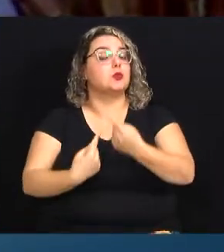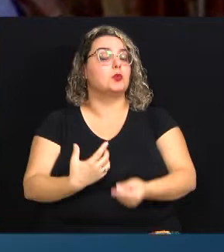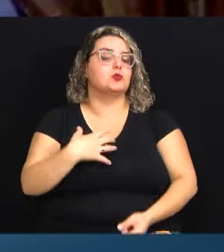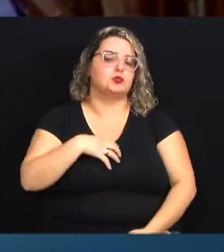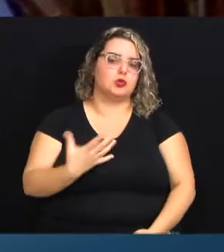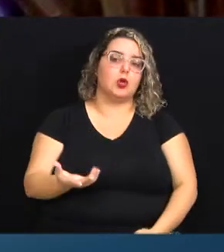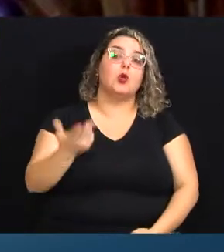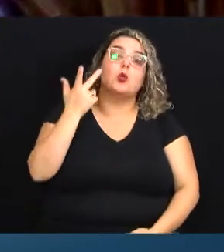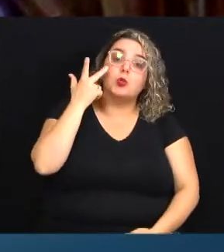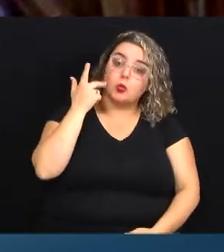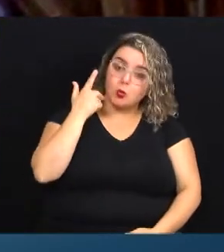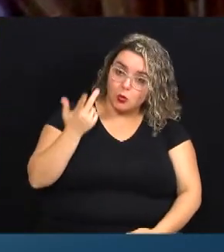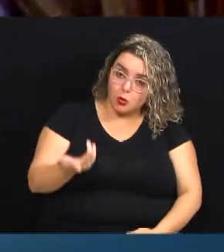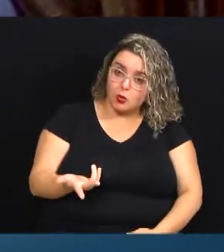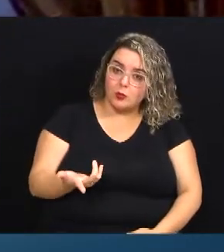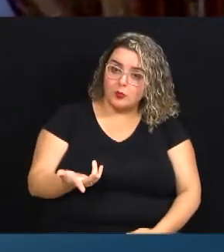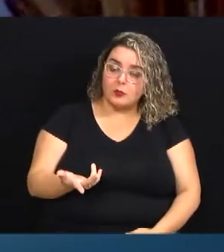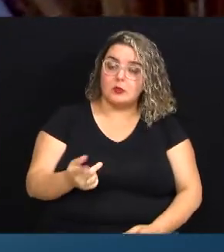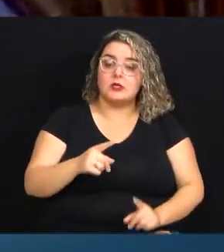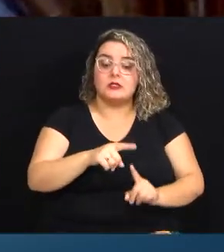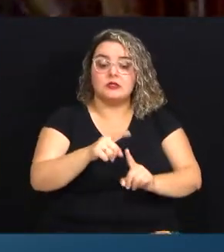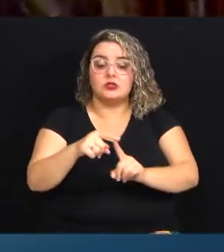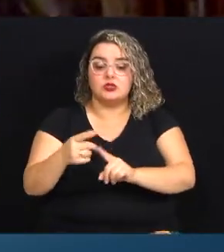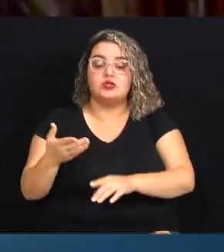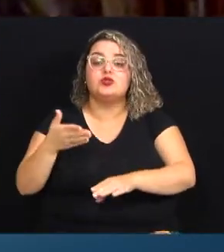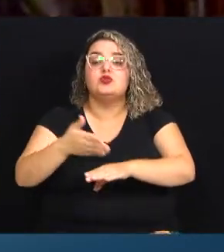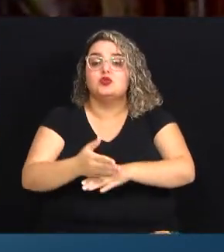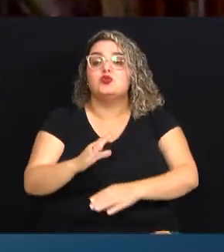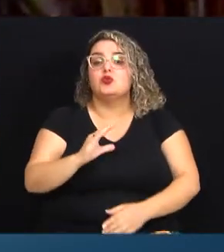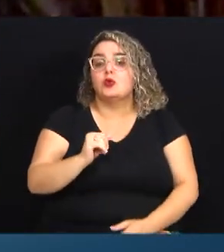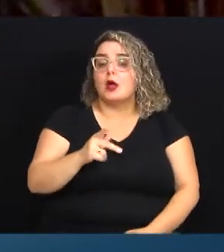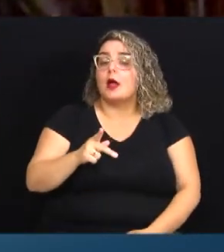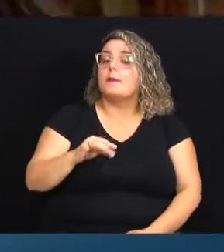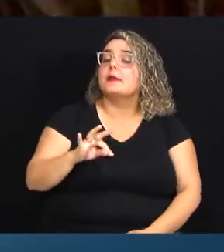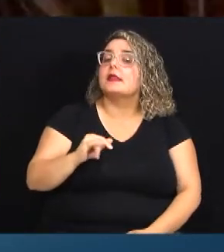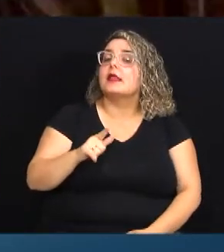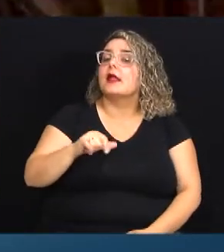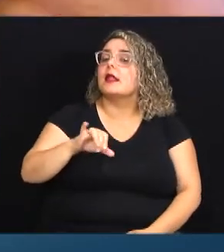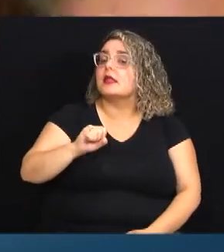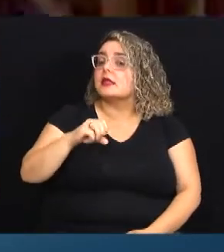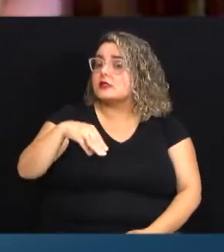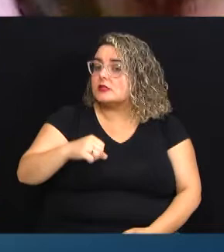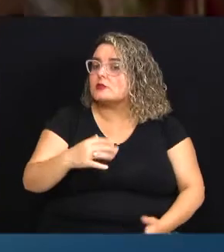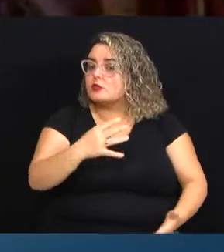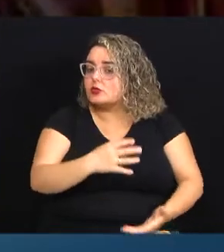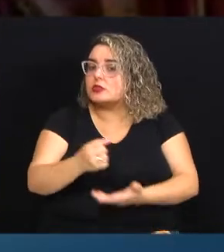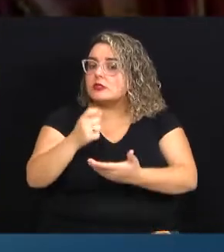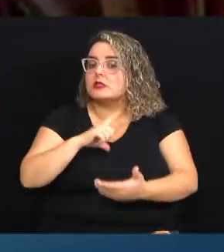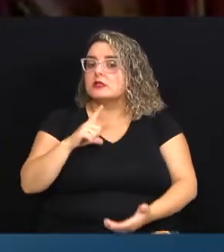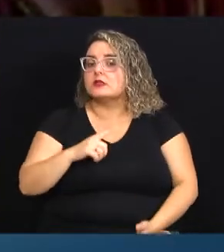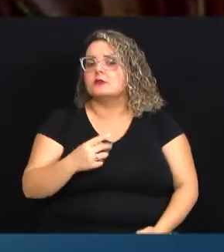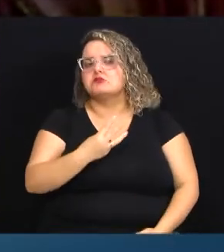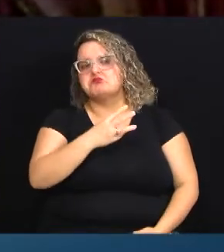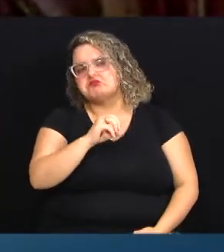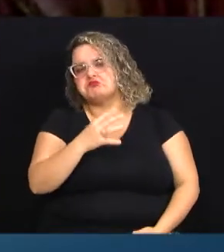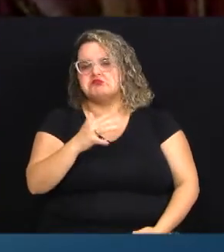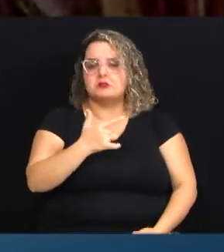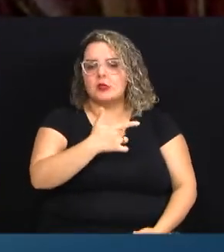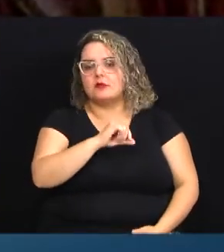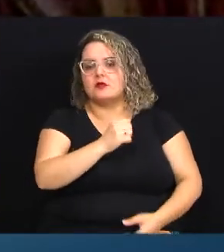Normalmente, essa condição de entrada no capitalismo que nós temos desde uns 30, 20 anos atrás